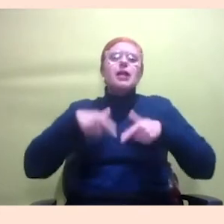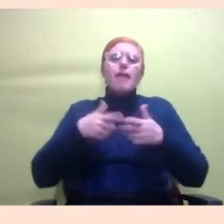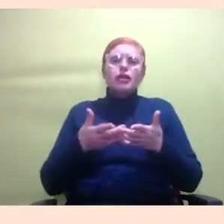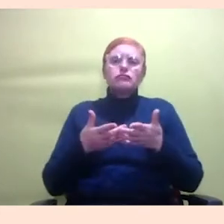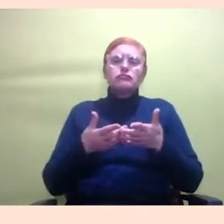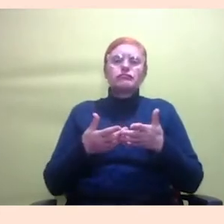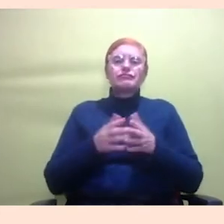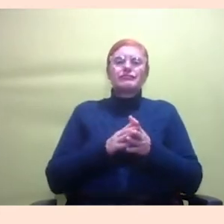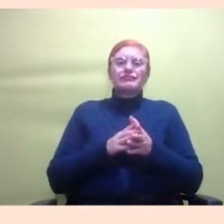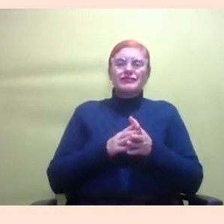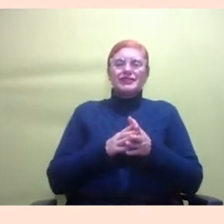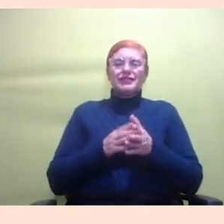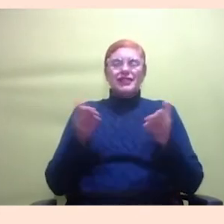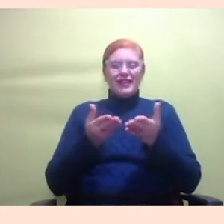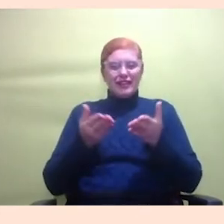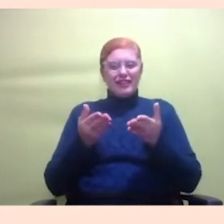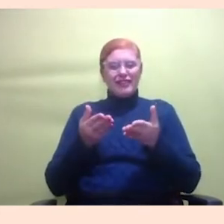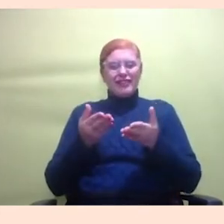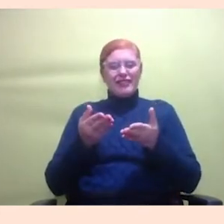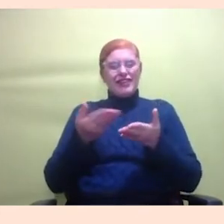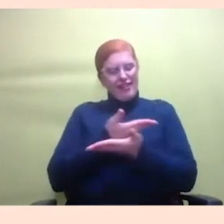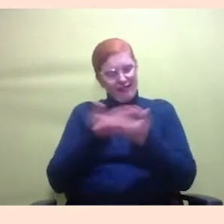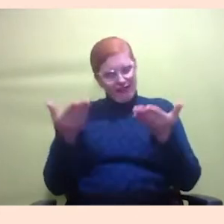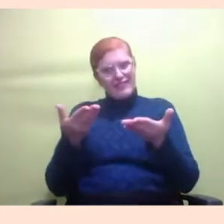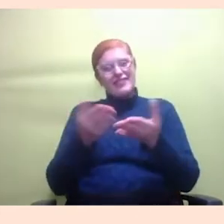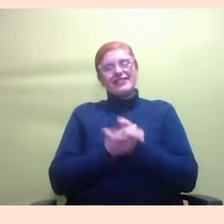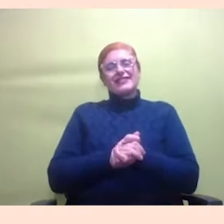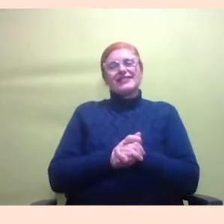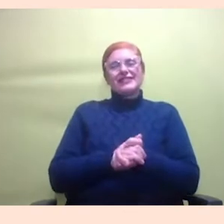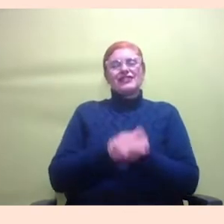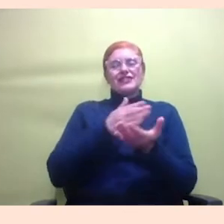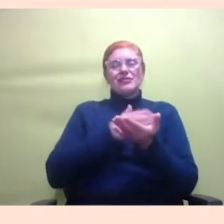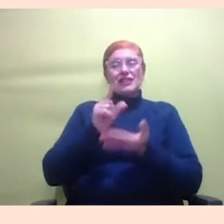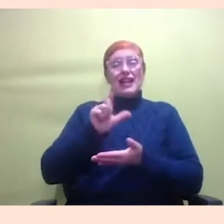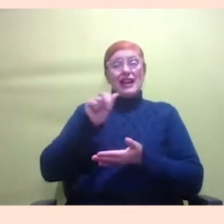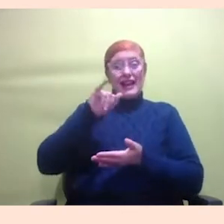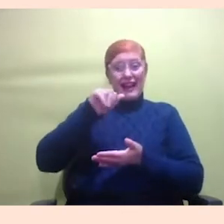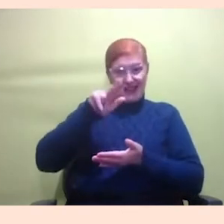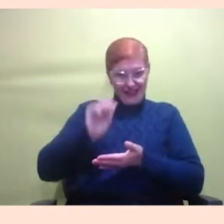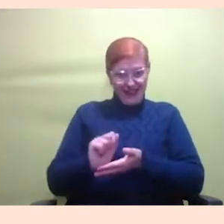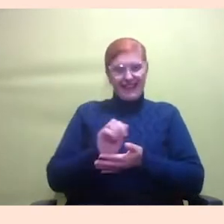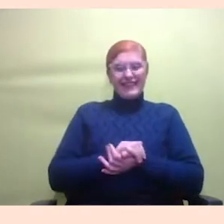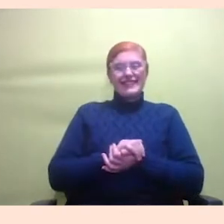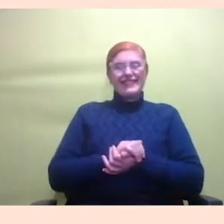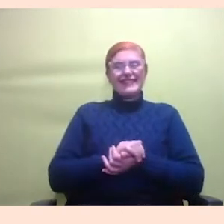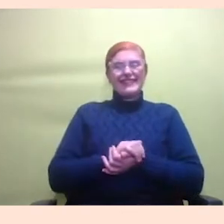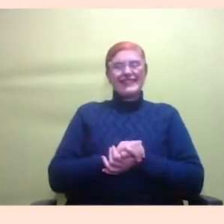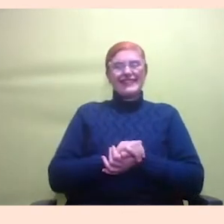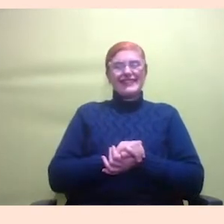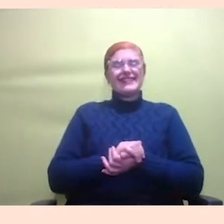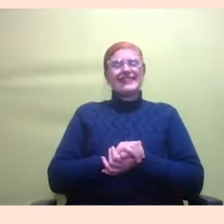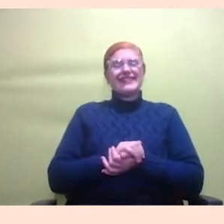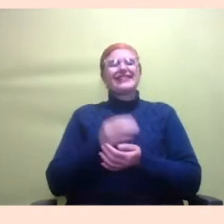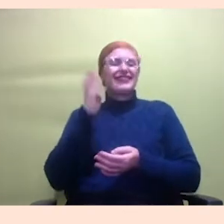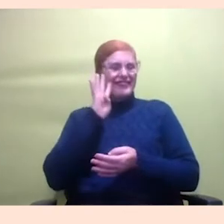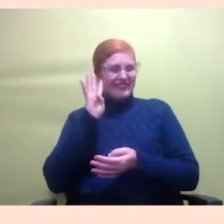passar a bola para vocês, começando agora com a Laina, estou fazendo esse negócio que eu acho bem bacana de que, quando o pessoal